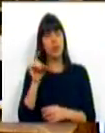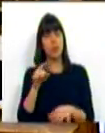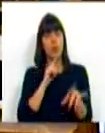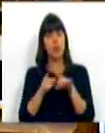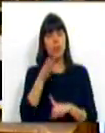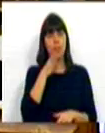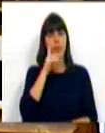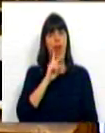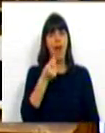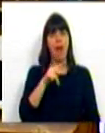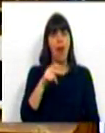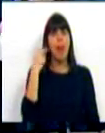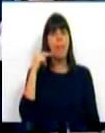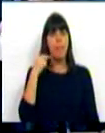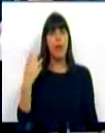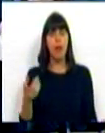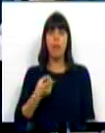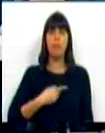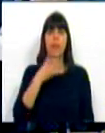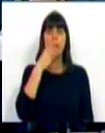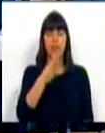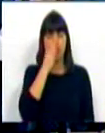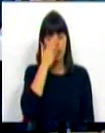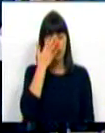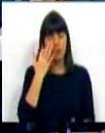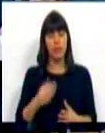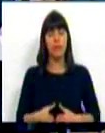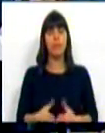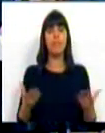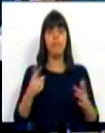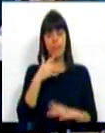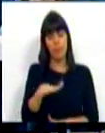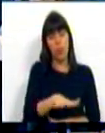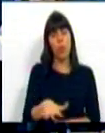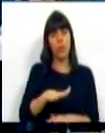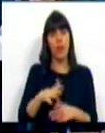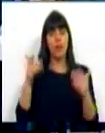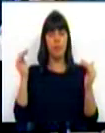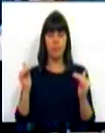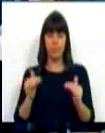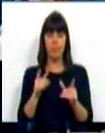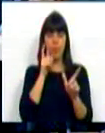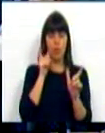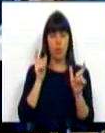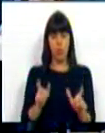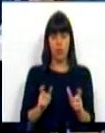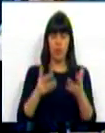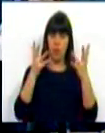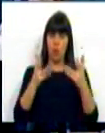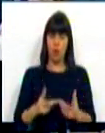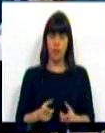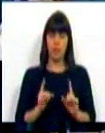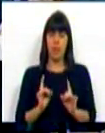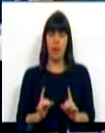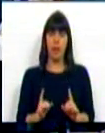deputada Ana Pereira, devo dizer que, num contexto de crescente contenção orçamental, que é